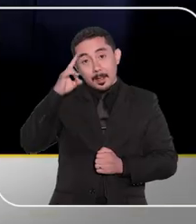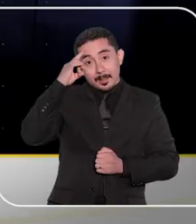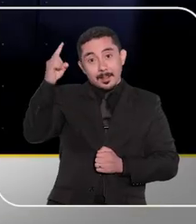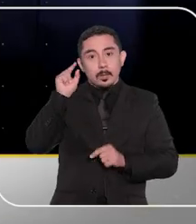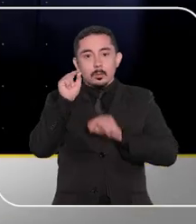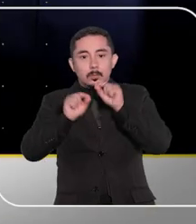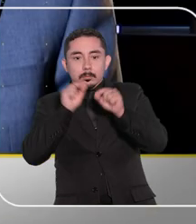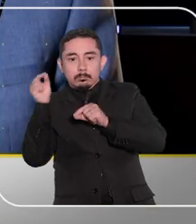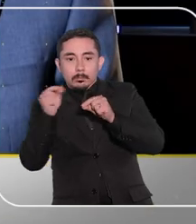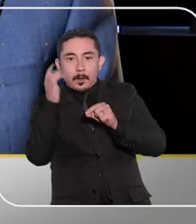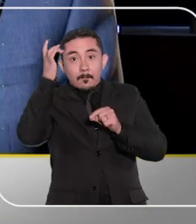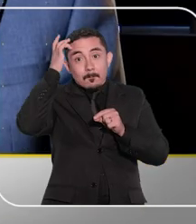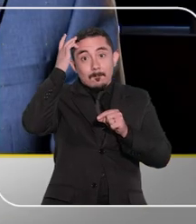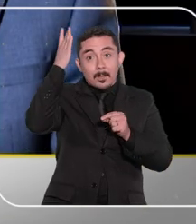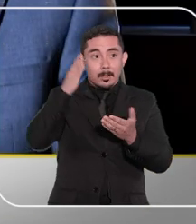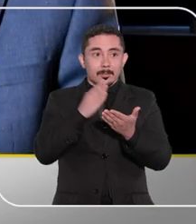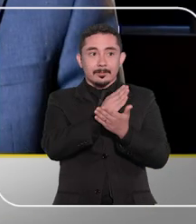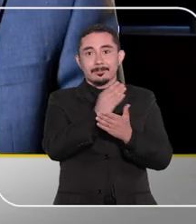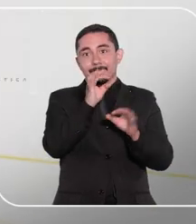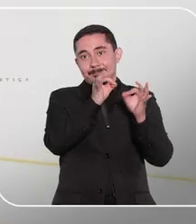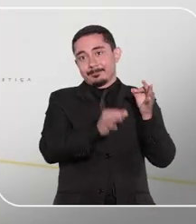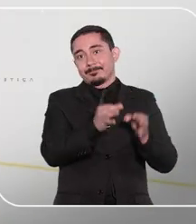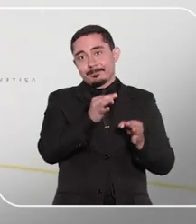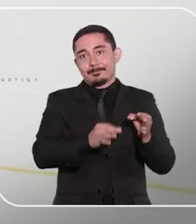A ideia é facilitar o acesso